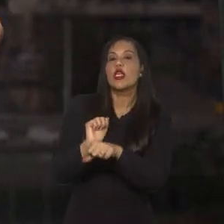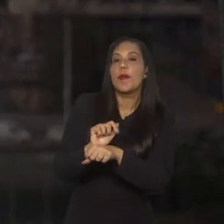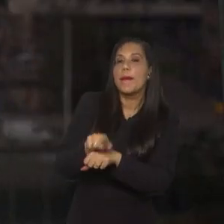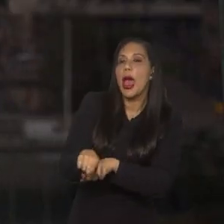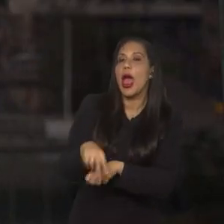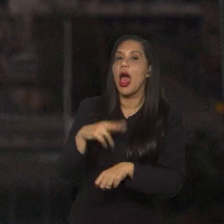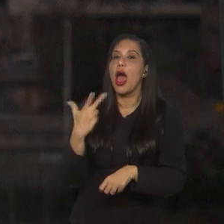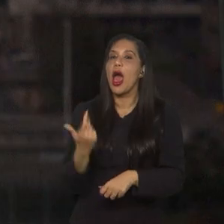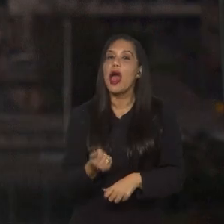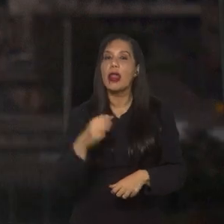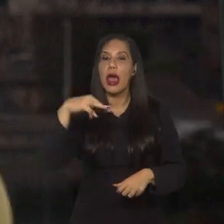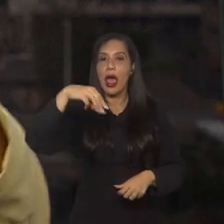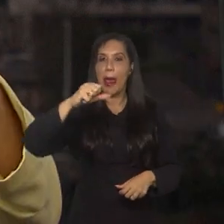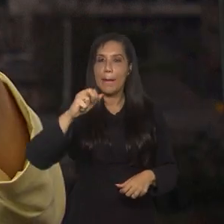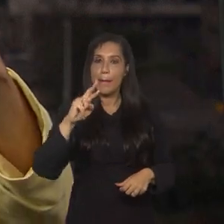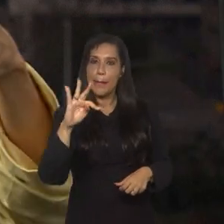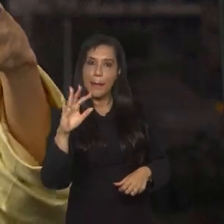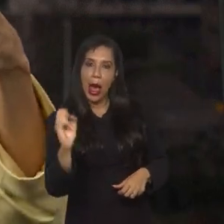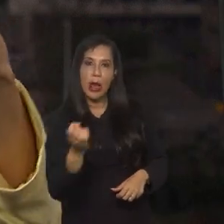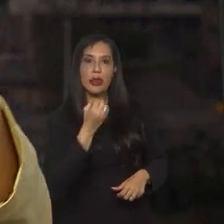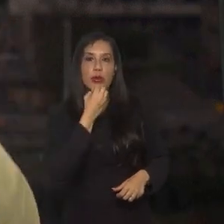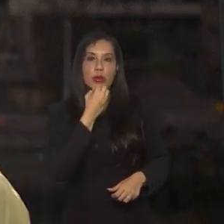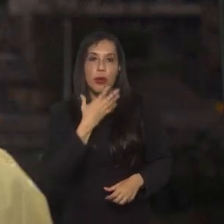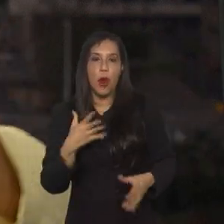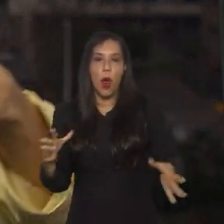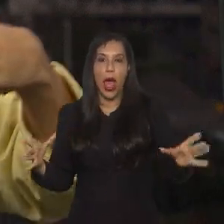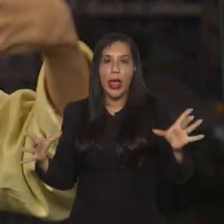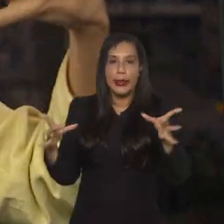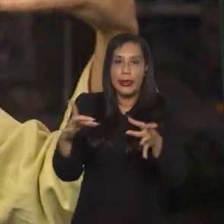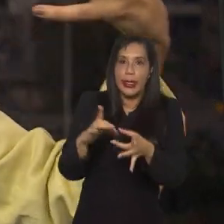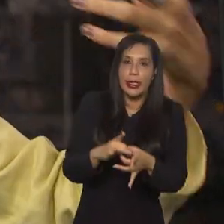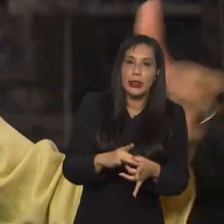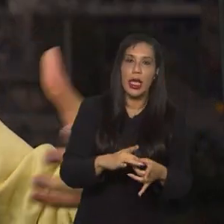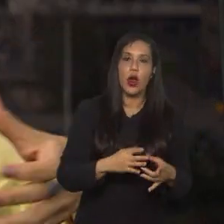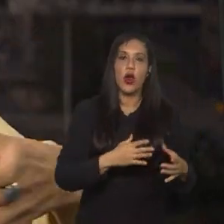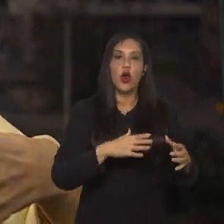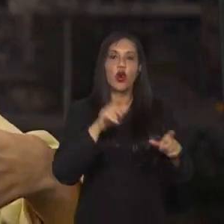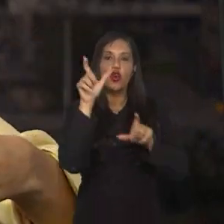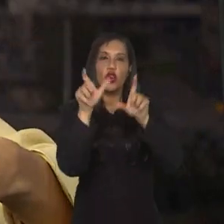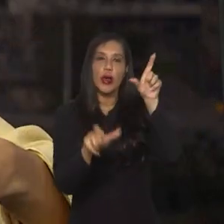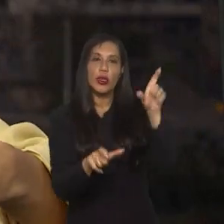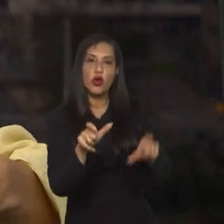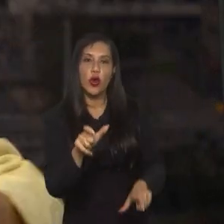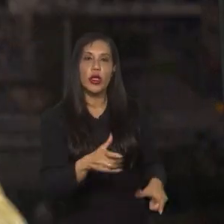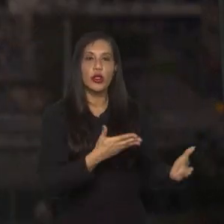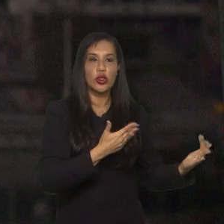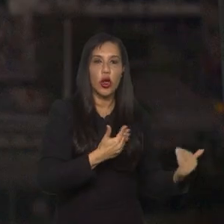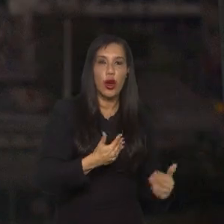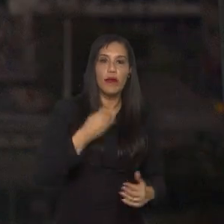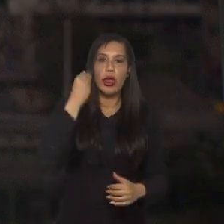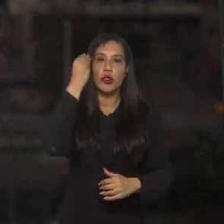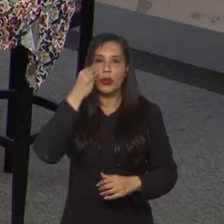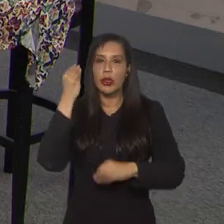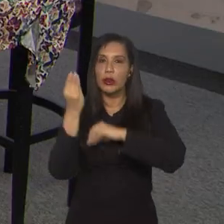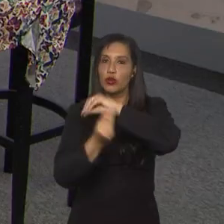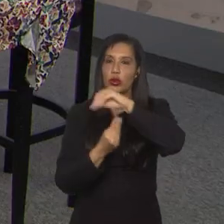pode fazer diferença? Vai ser mais dessa coisa da integração das jogadoras mais jovens com as dos experientes?